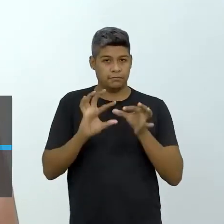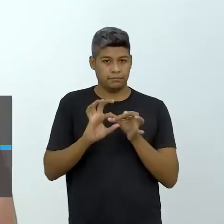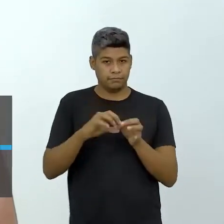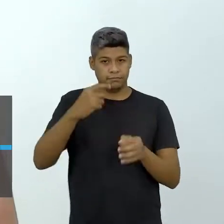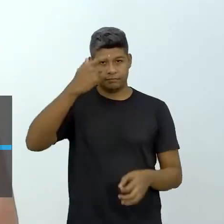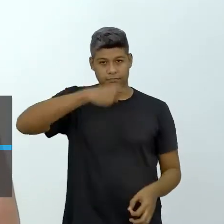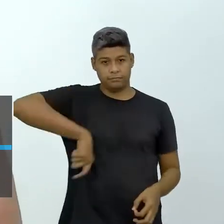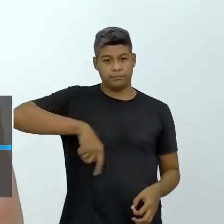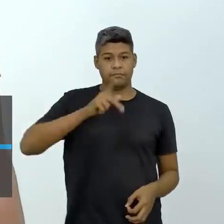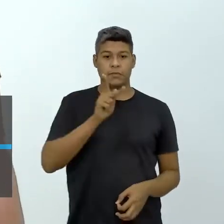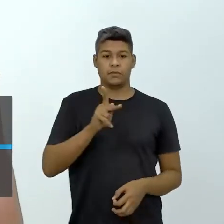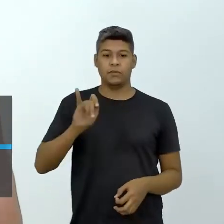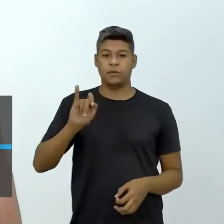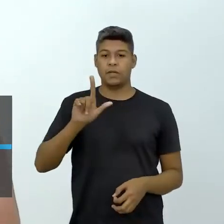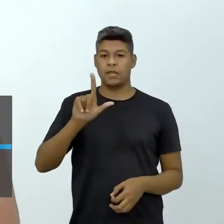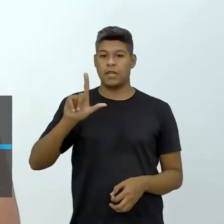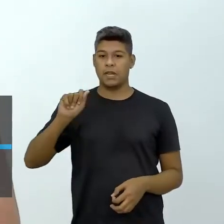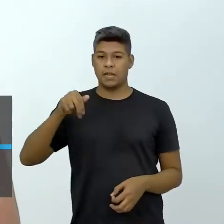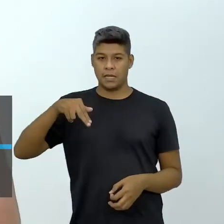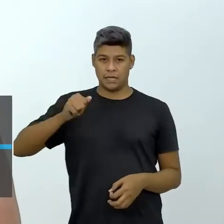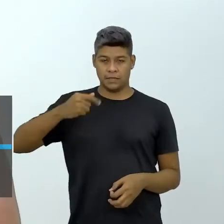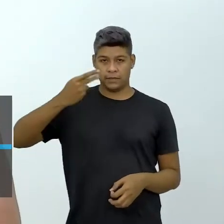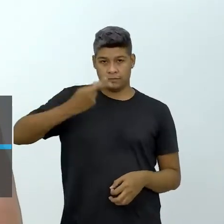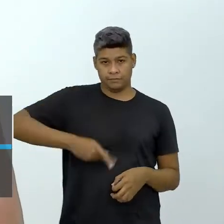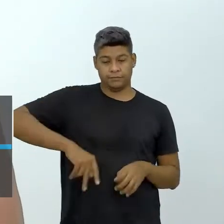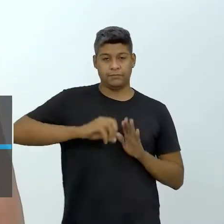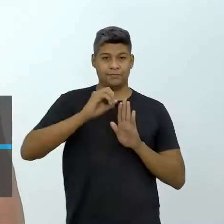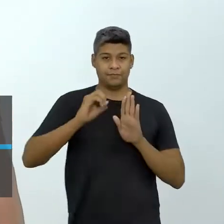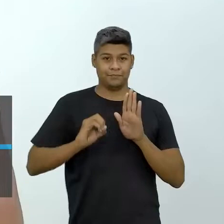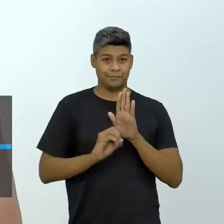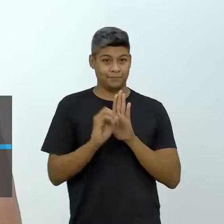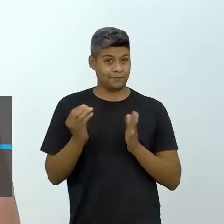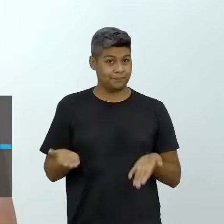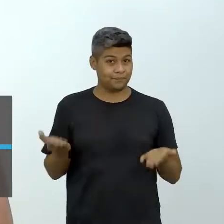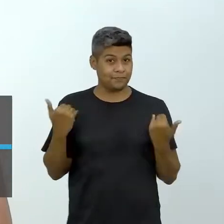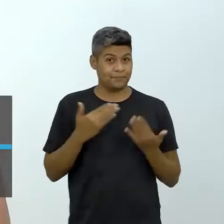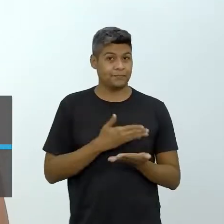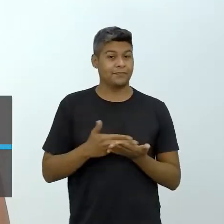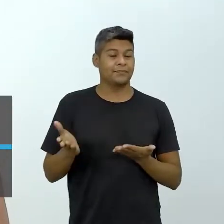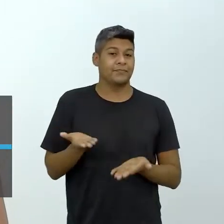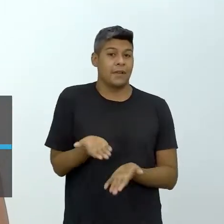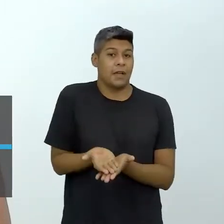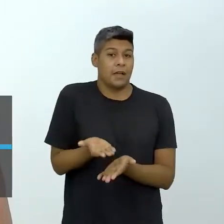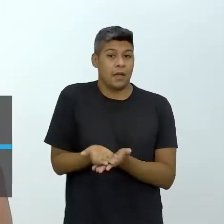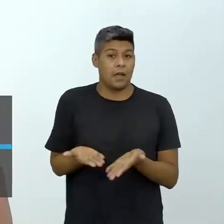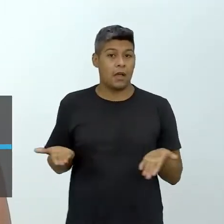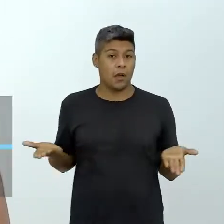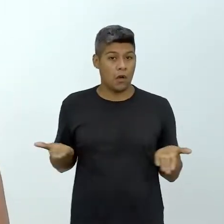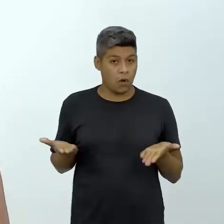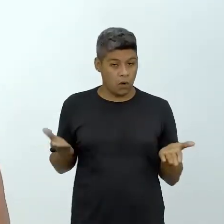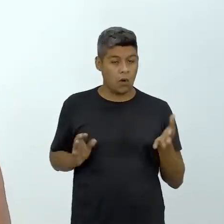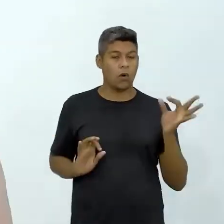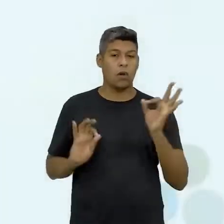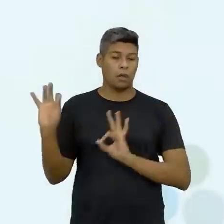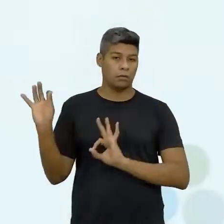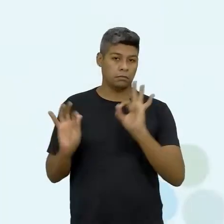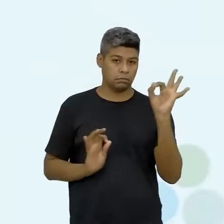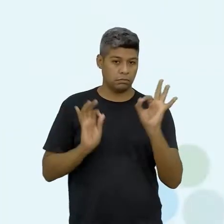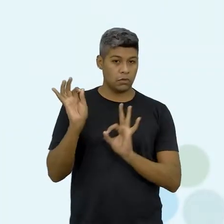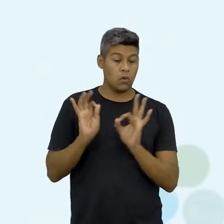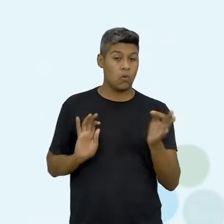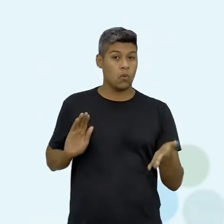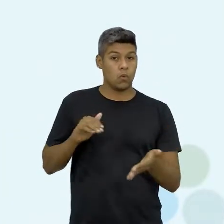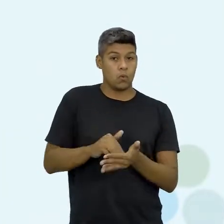Eu sou a professora Ilana, aqui do Centro de Mídias. Vamos lá, vamos começar a nossa aula. Hoje é a sistematização, a